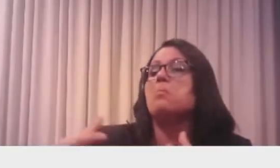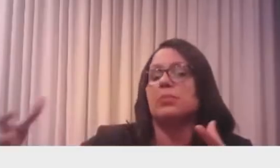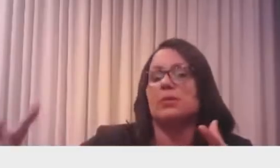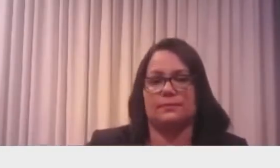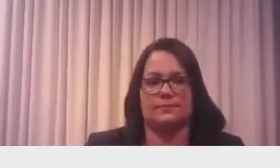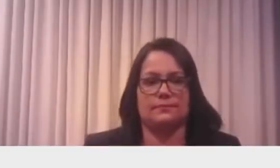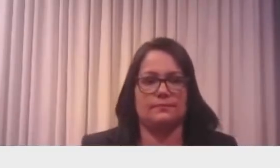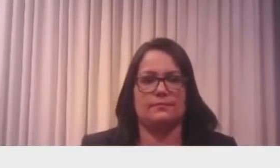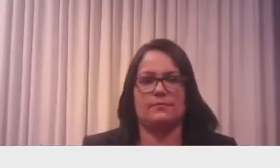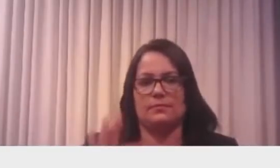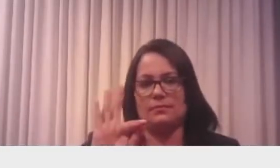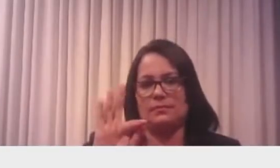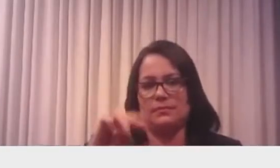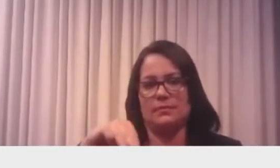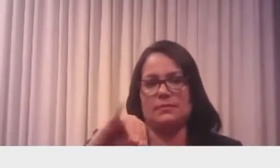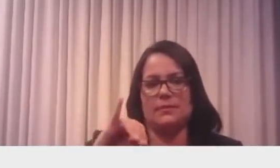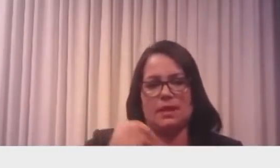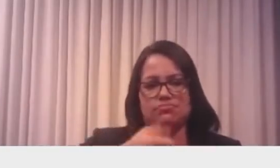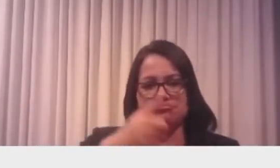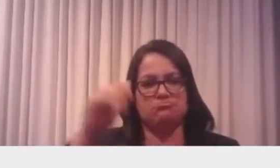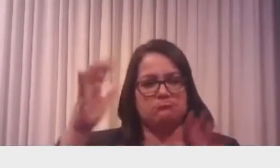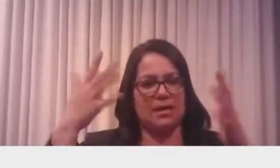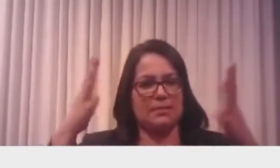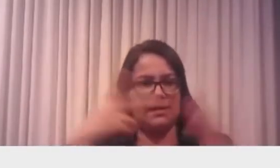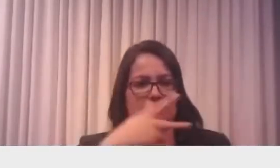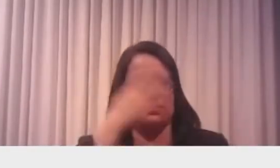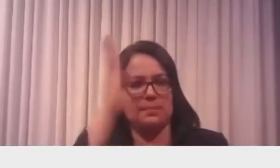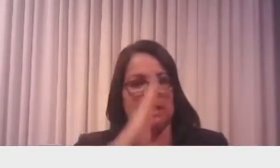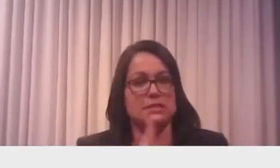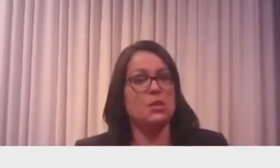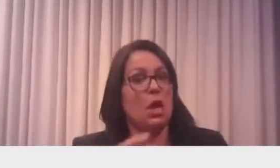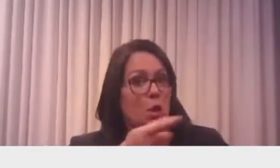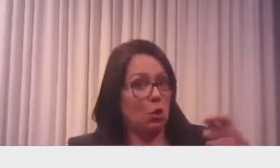FMI elogia o Brasil, desempenho econômico melhor do que o esperado.